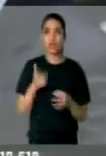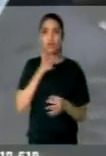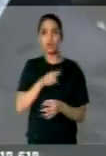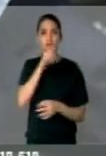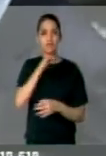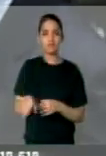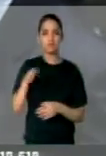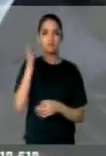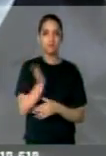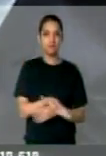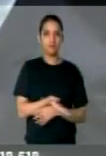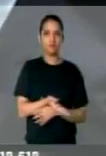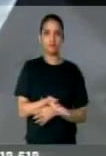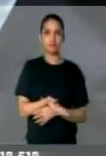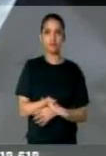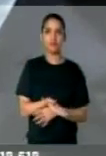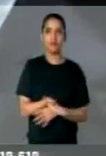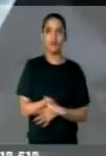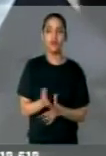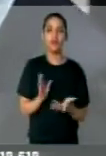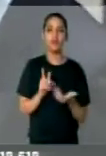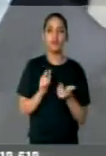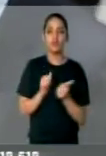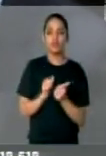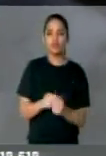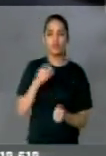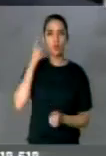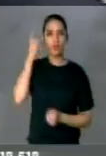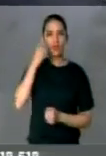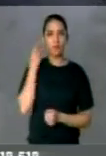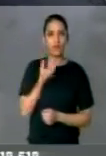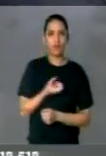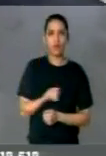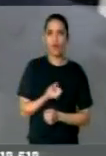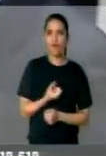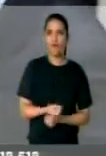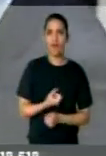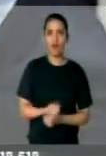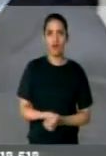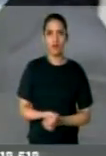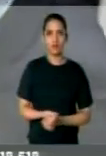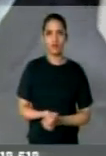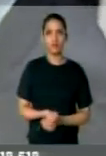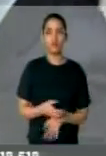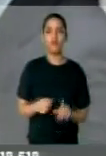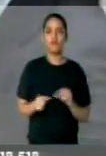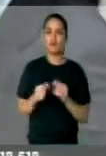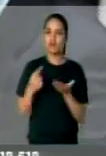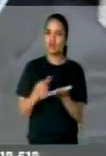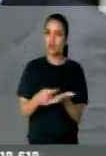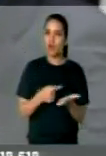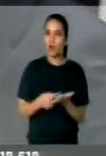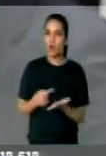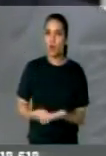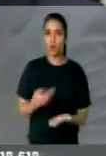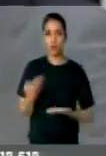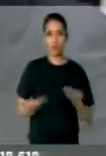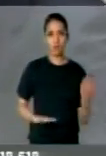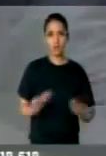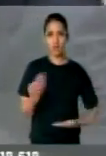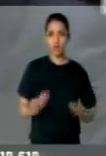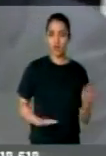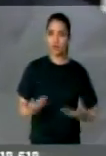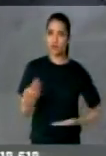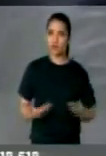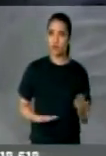acovardam no estado do Paraná, os deputados estaduais, para apoiar essa medida. Ele fez um acordo com o funcionalismo público do